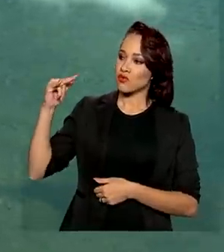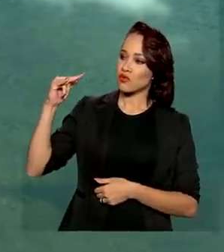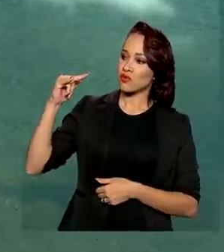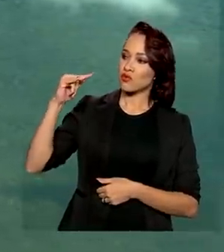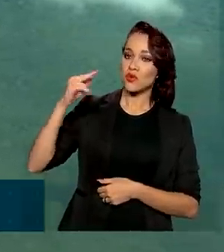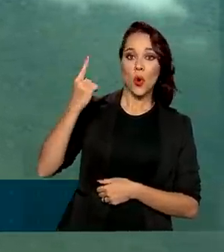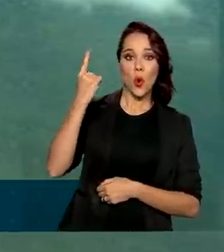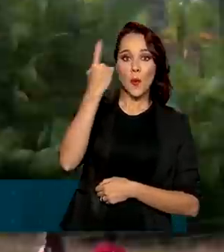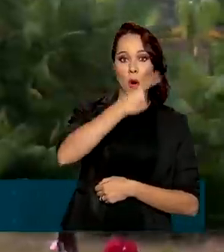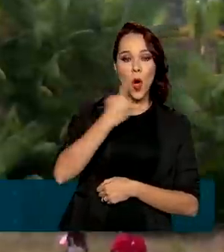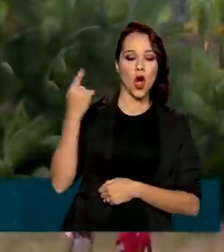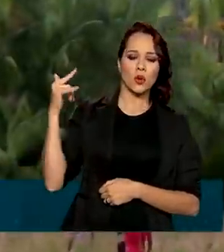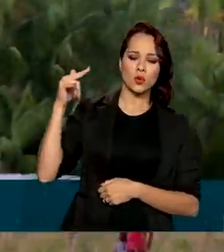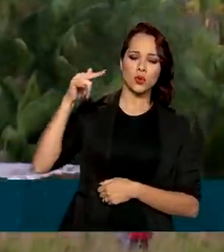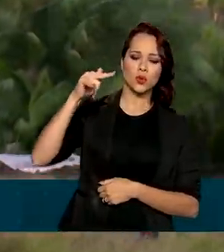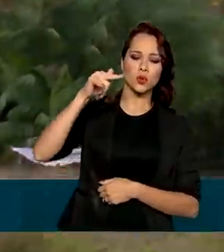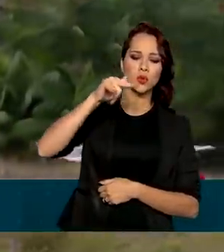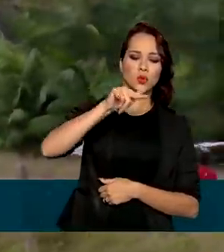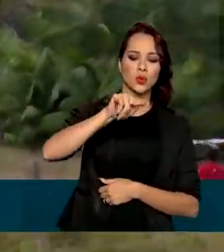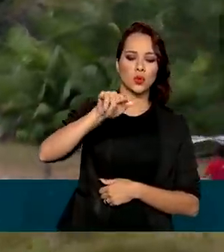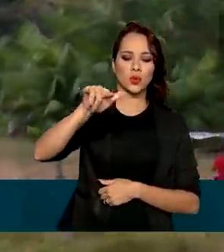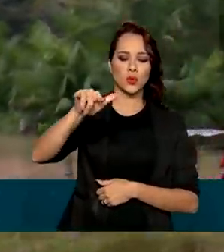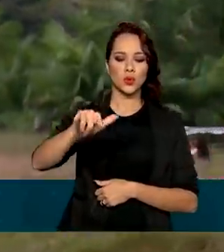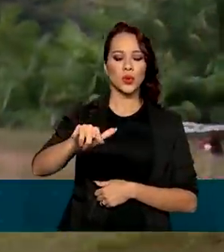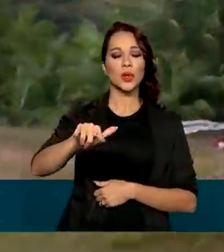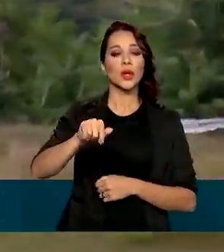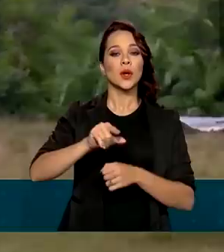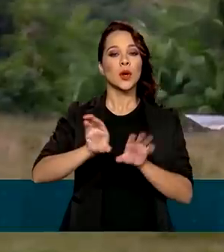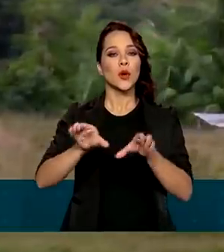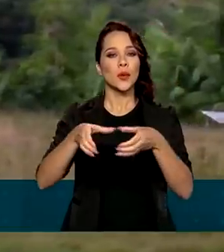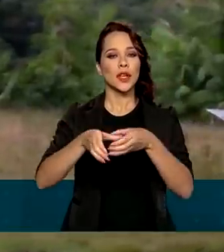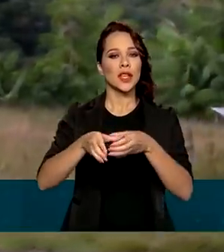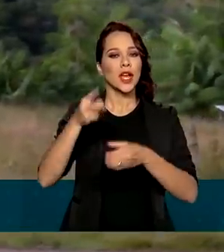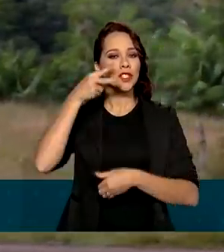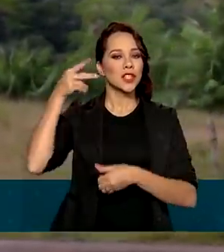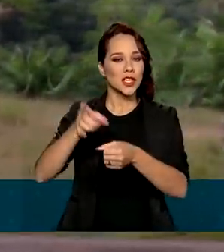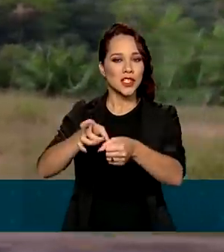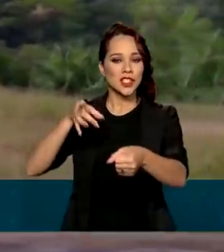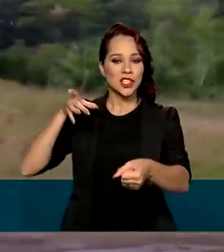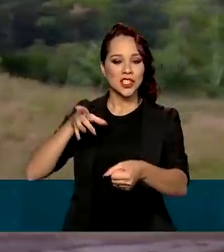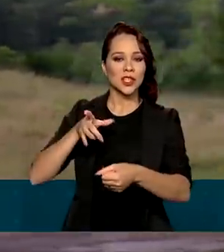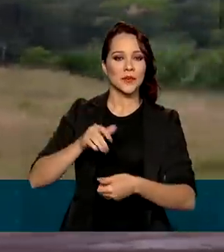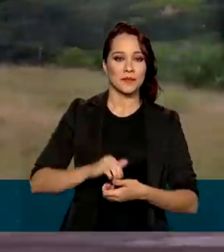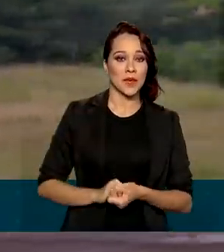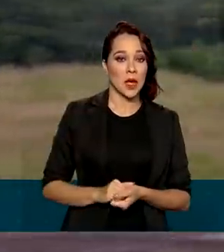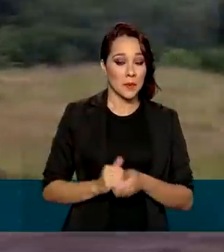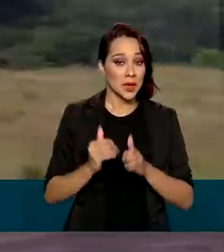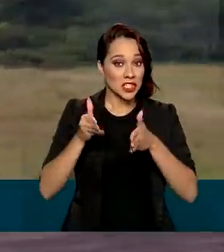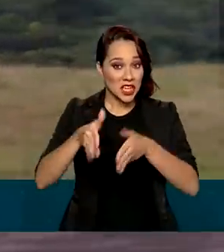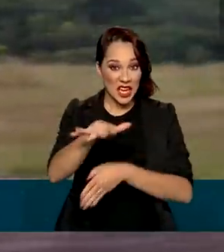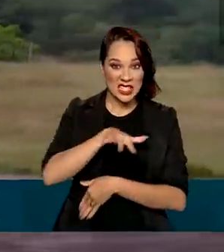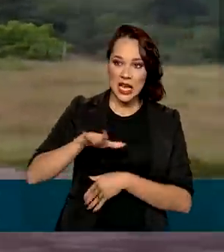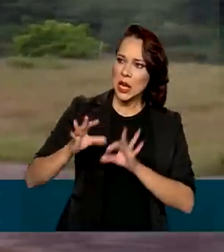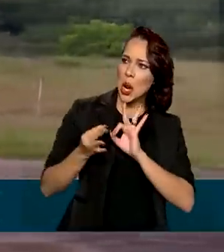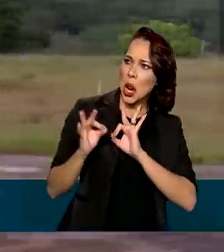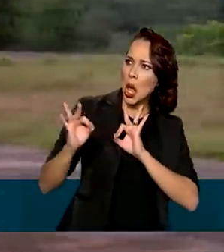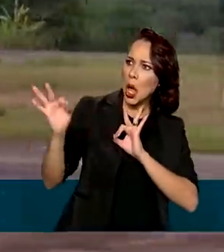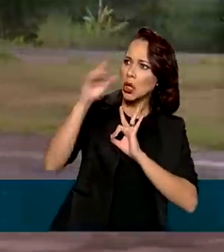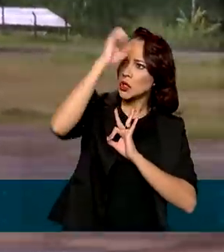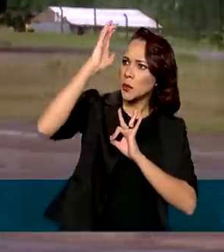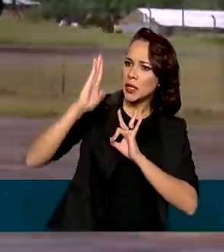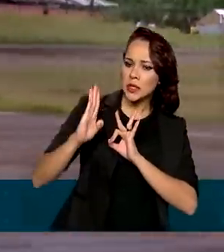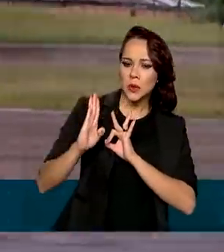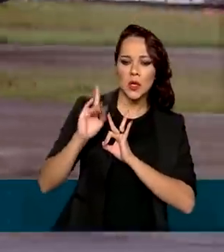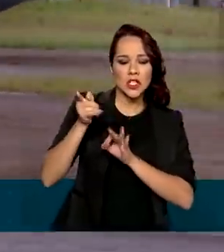de São Gabriel da Cachoeira, no estado do Amazonas, está a comunidade indígena Querari, para chegar até essa parte isolada do Brasil,